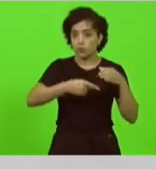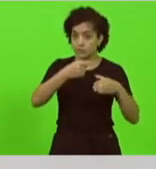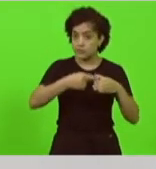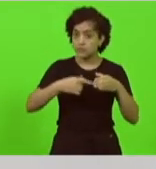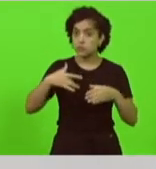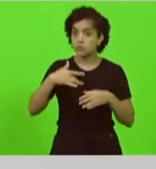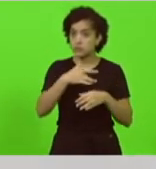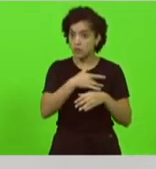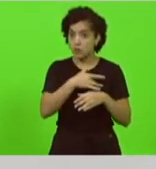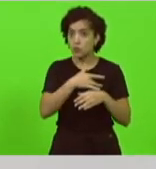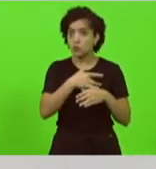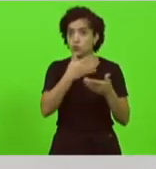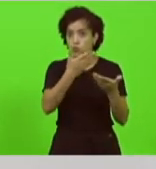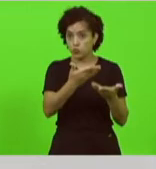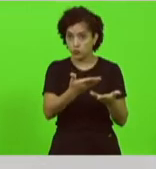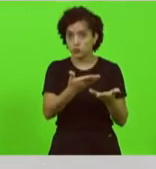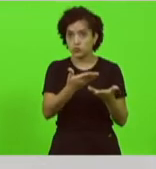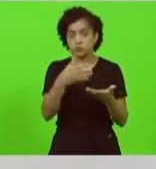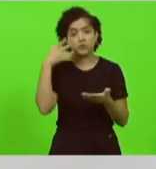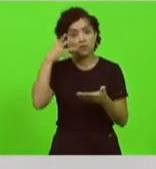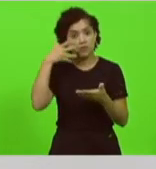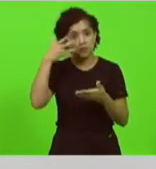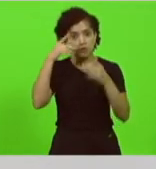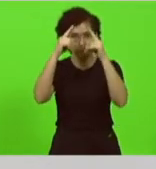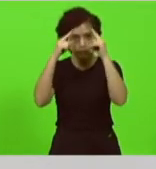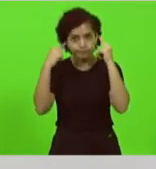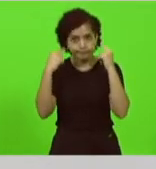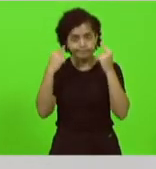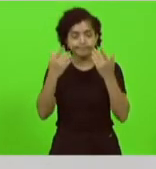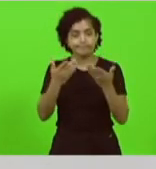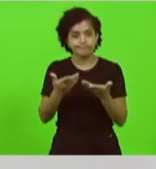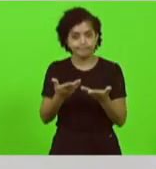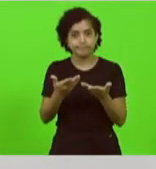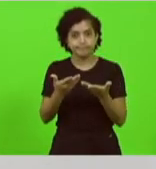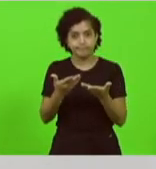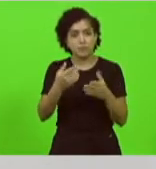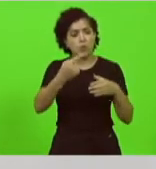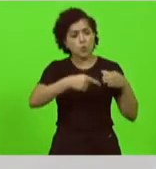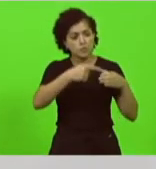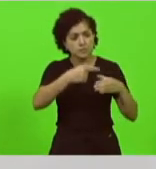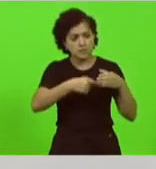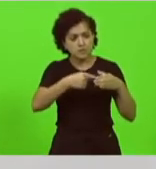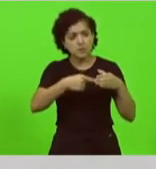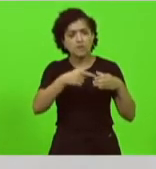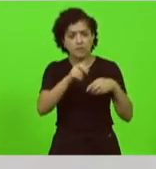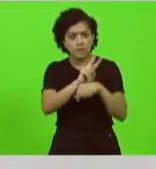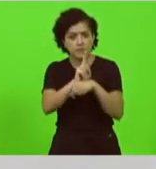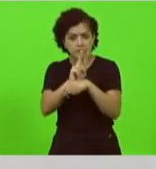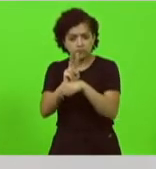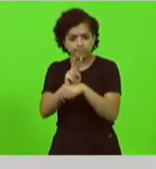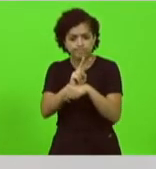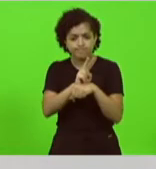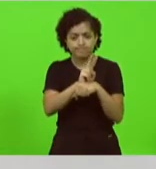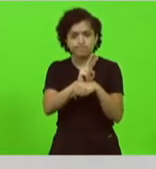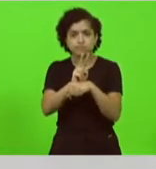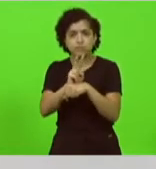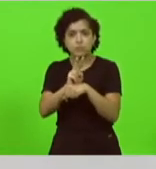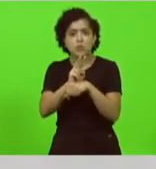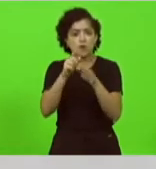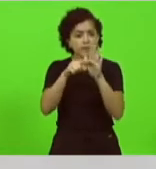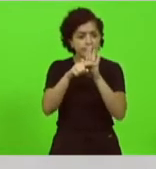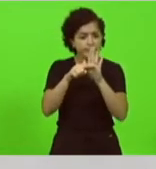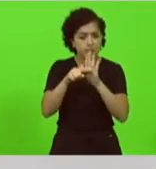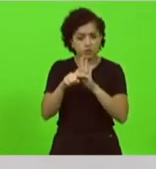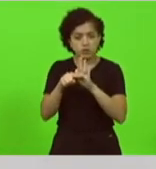estava aqui agora há pouco falou que ia estar ouvindo o meu discurso comissão de saúde vamos fazer uma sindicância um inventário